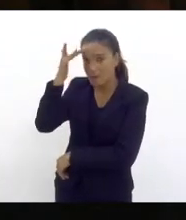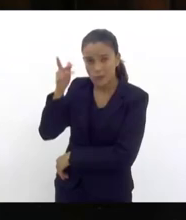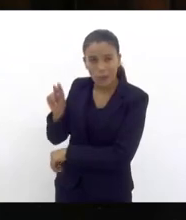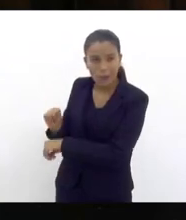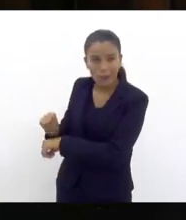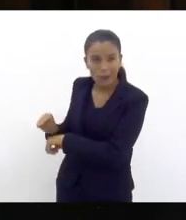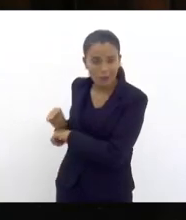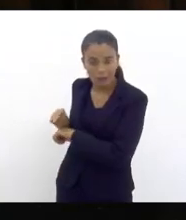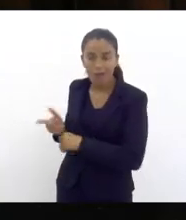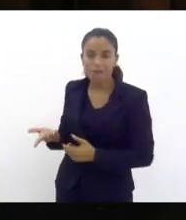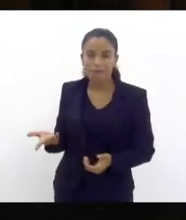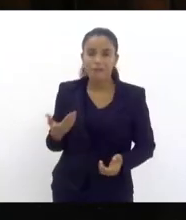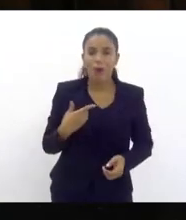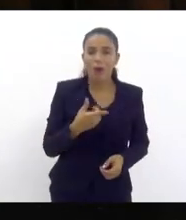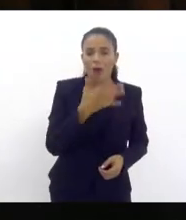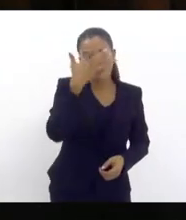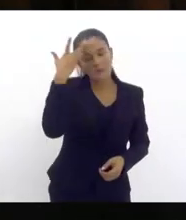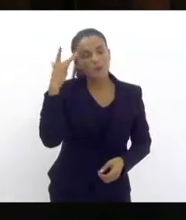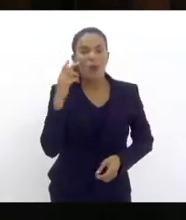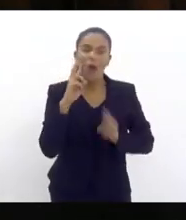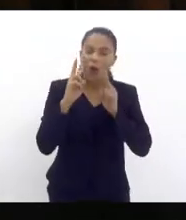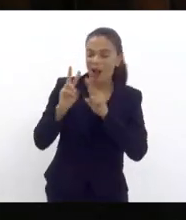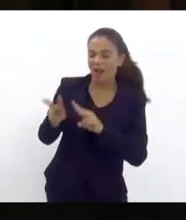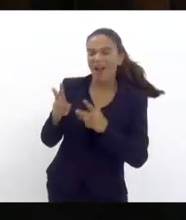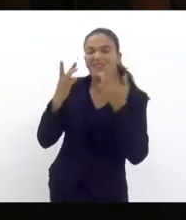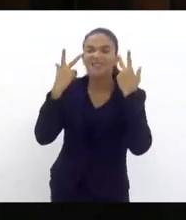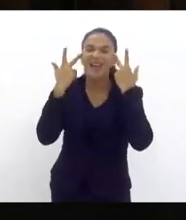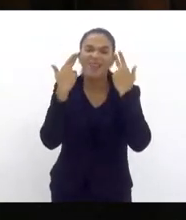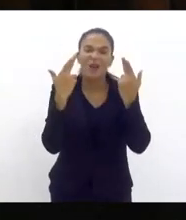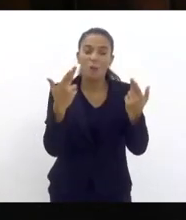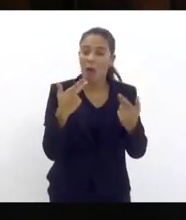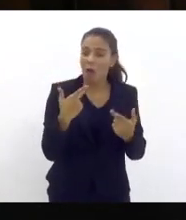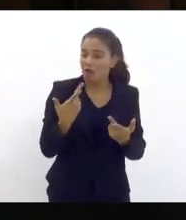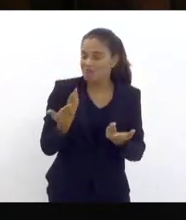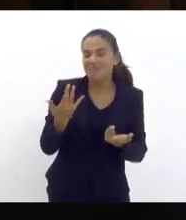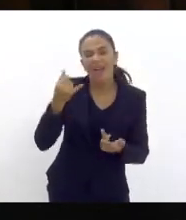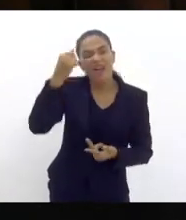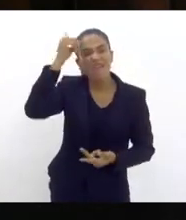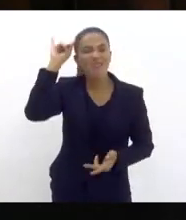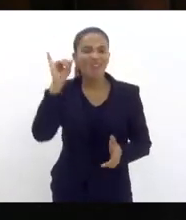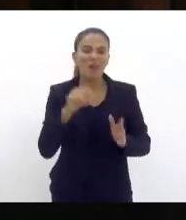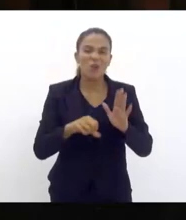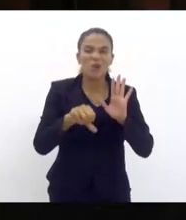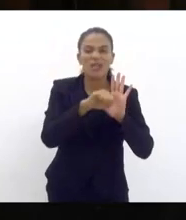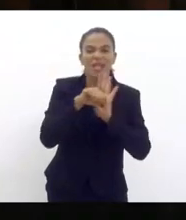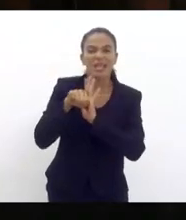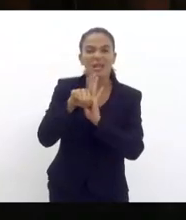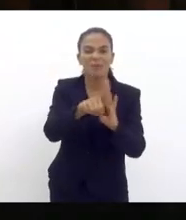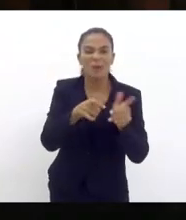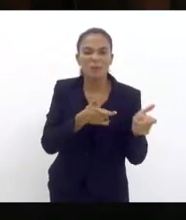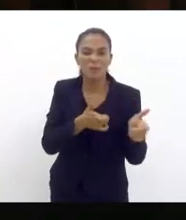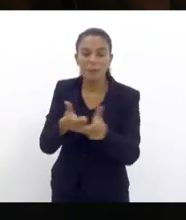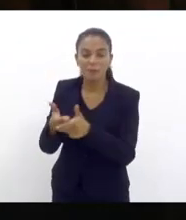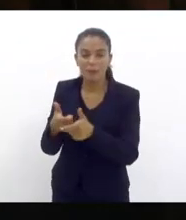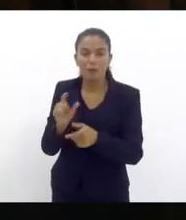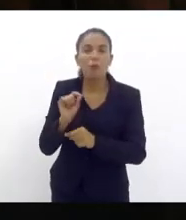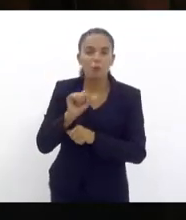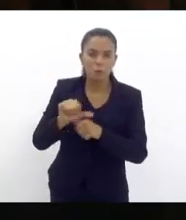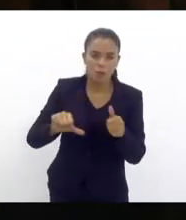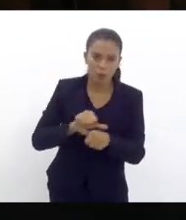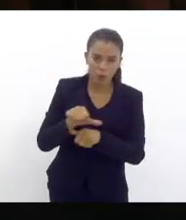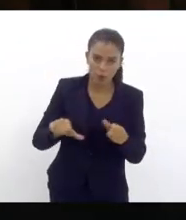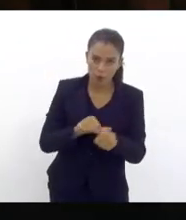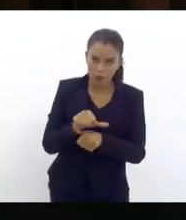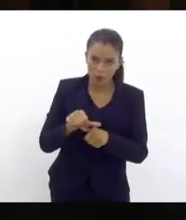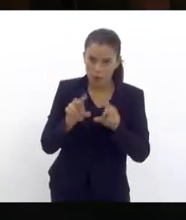muitas vezes, as pessoas vão achar natural. Ah, está combatendo um crime. Mas o que que mudou com relação